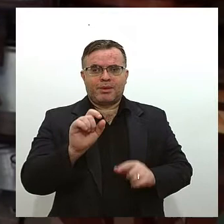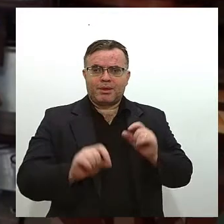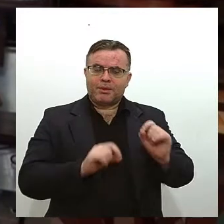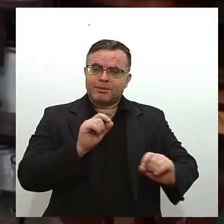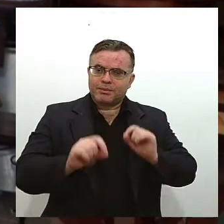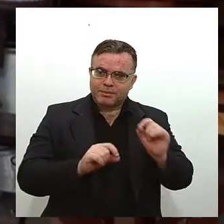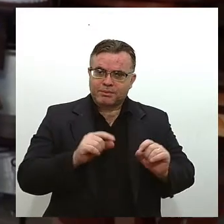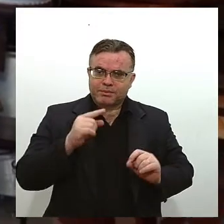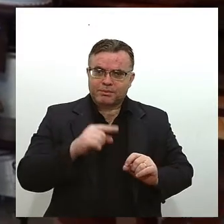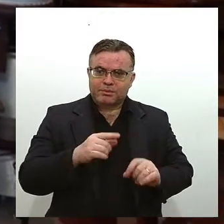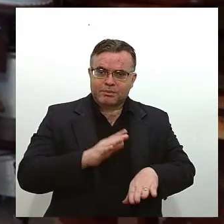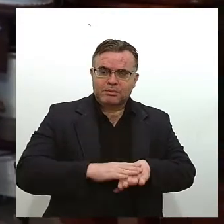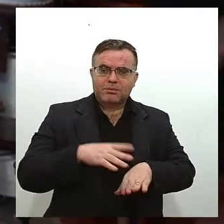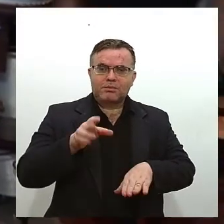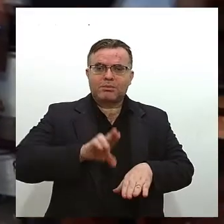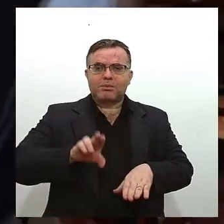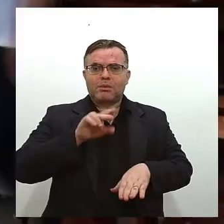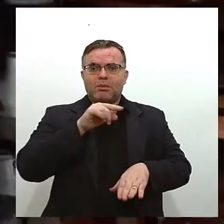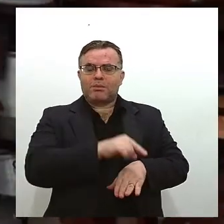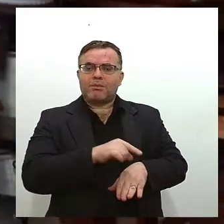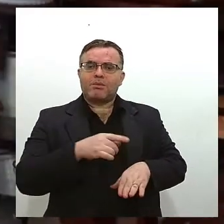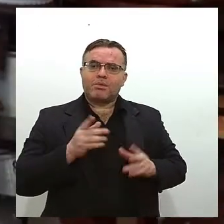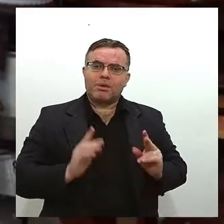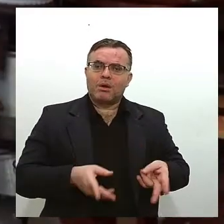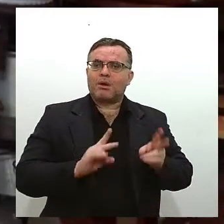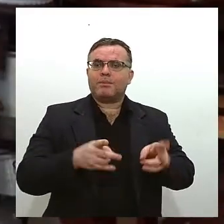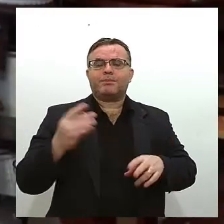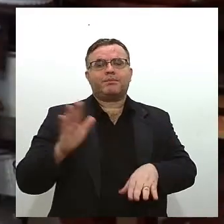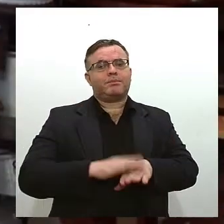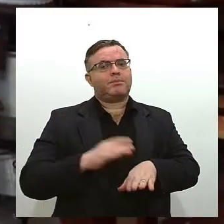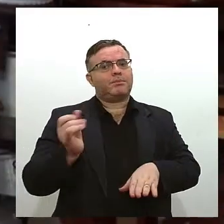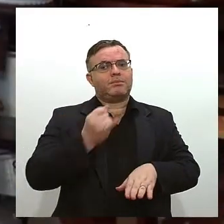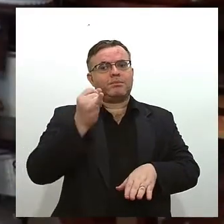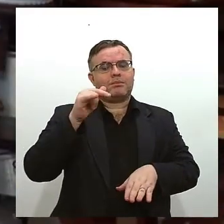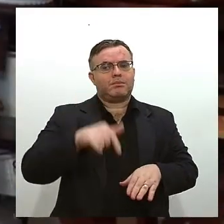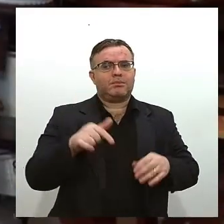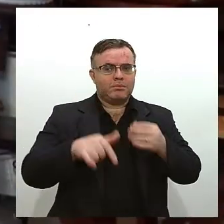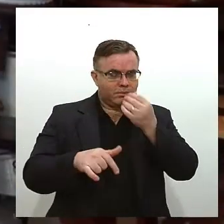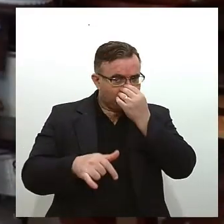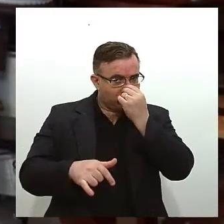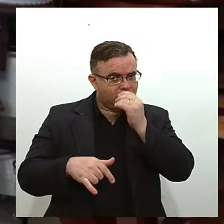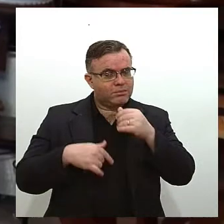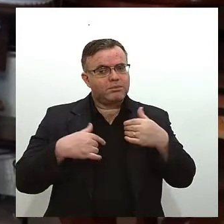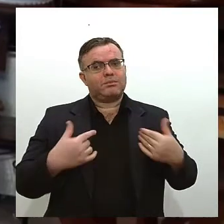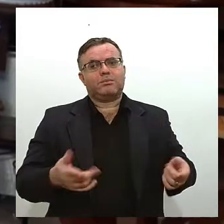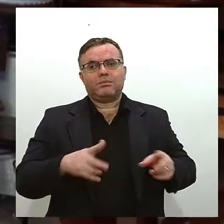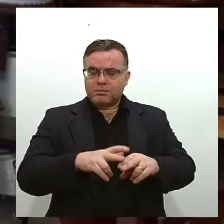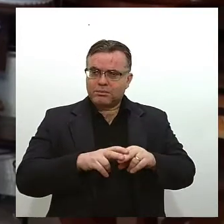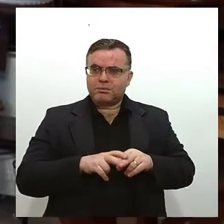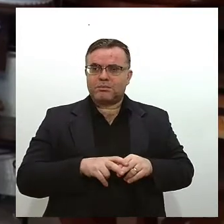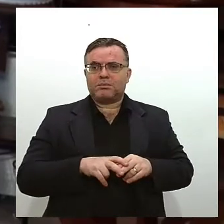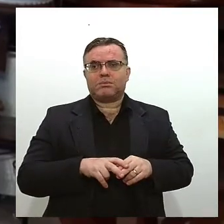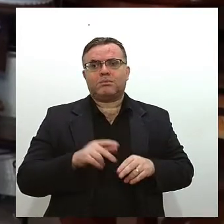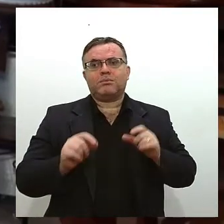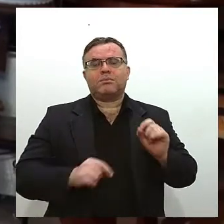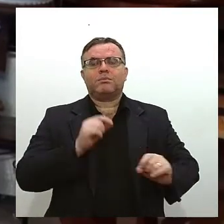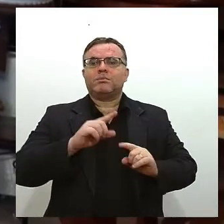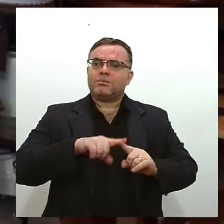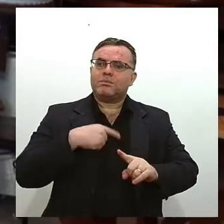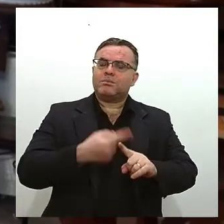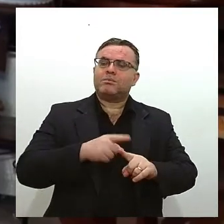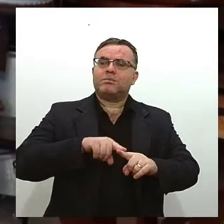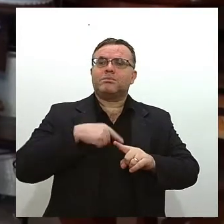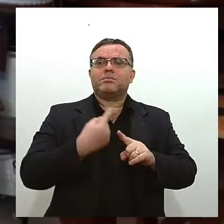que a gente mais usa é um dos insumos mais importantes para nosso segmento. E esses sucessivos aumentos de